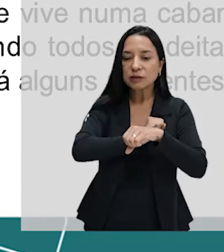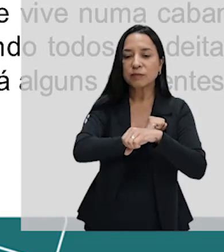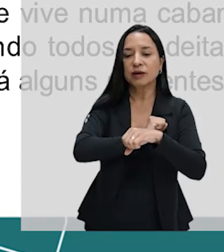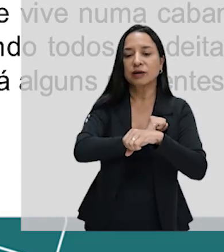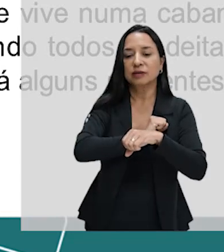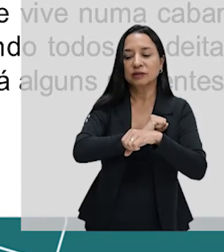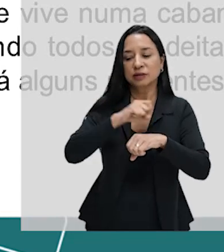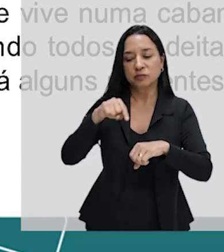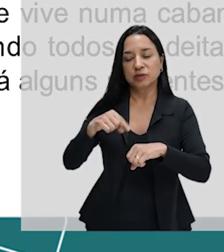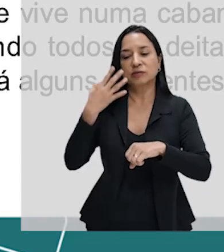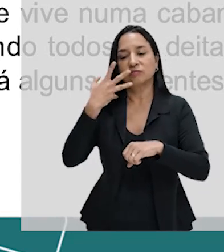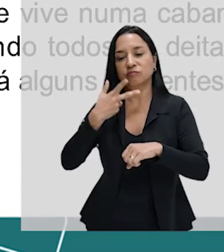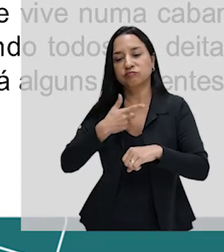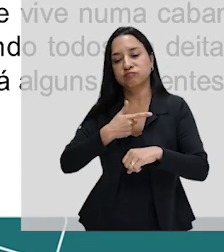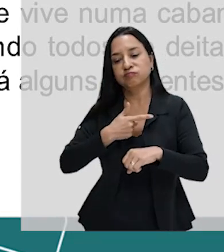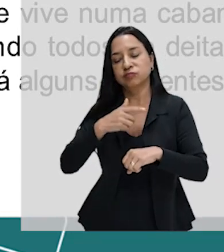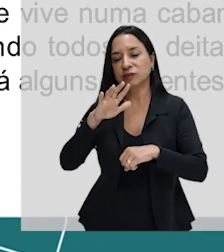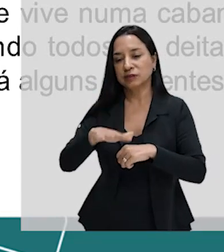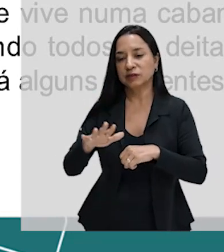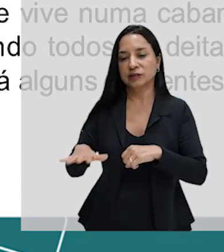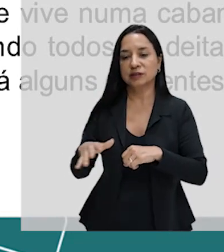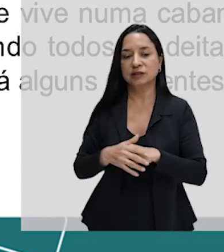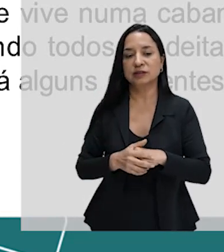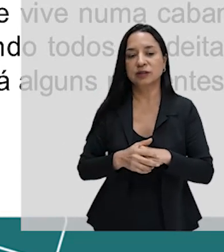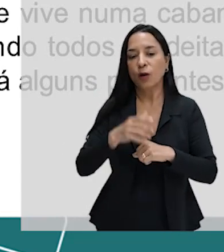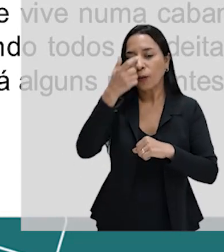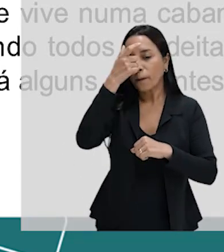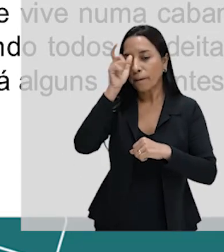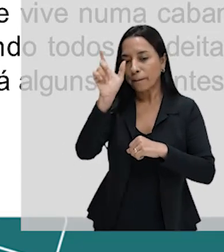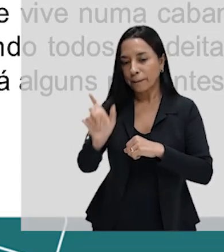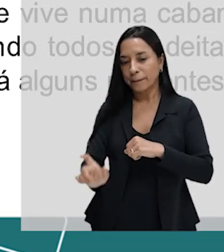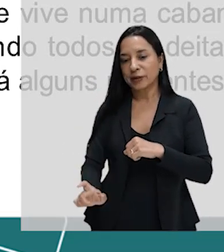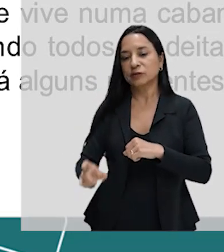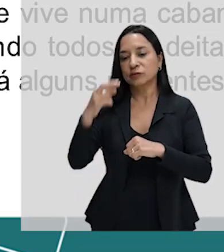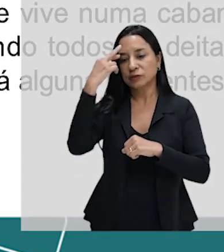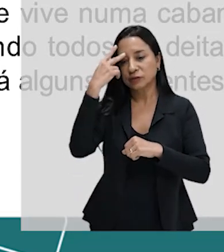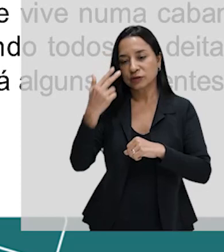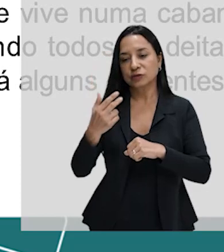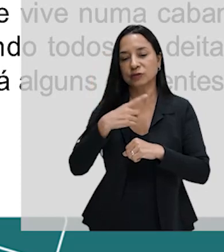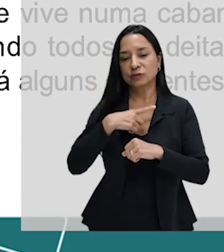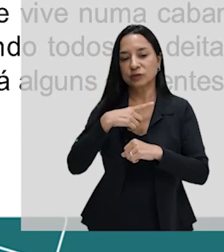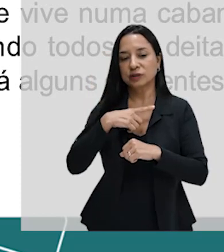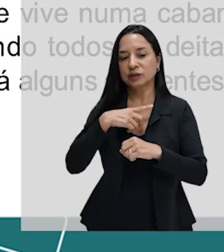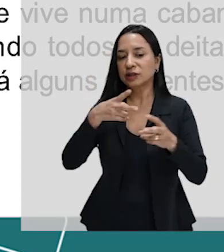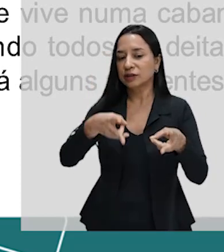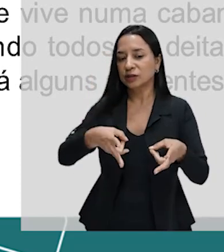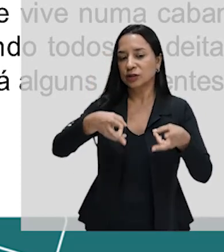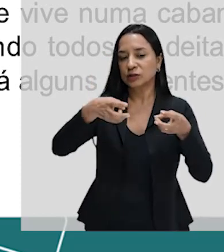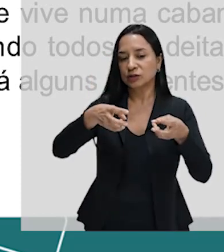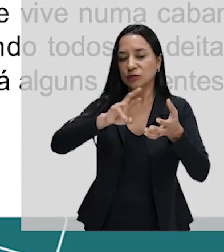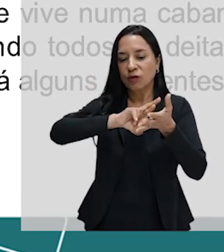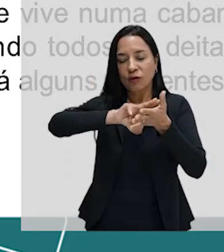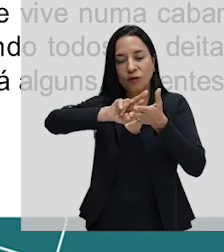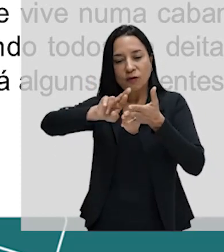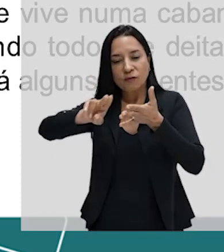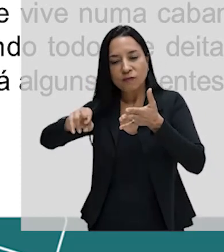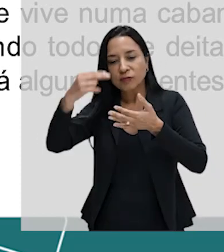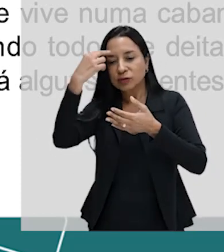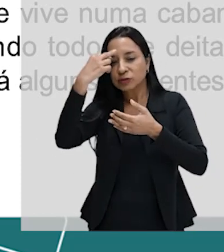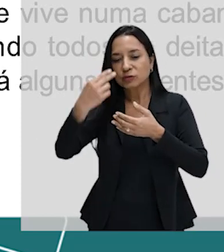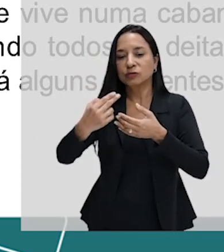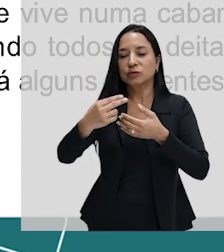personagem de uma história que, embora tendo adquirido as variadas versões, nunca foi esquecida, tendo